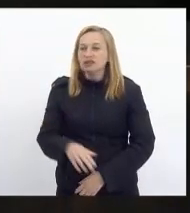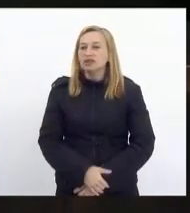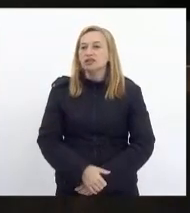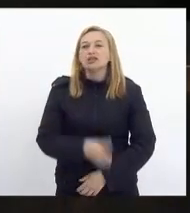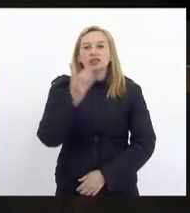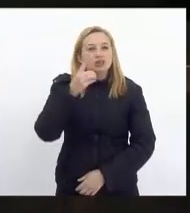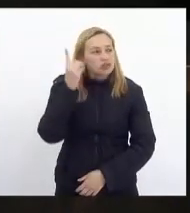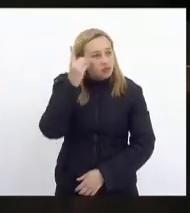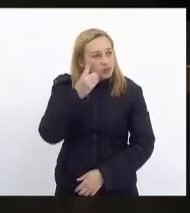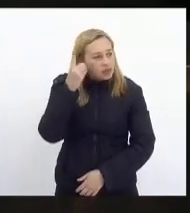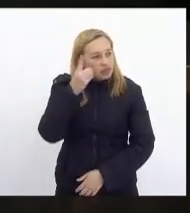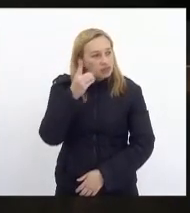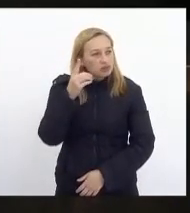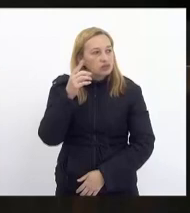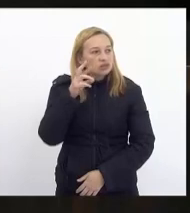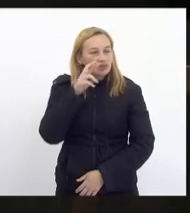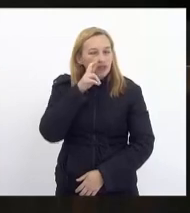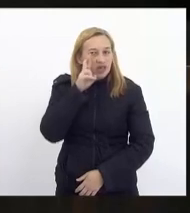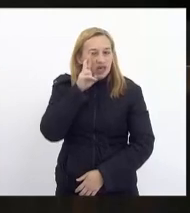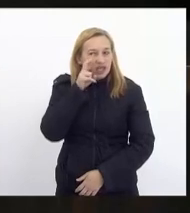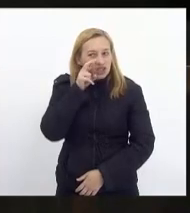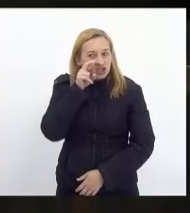Deputado Rosenberg Reis.